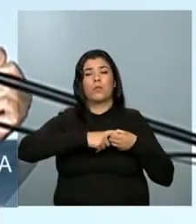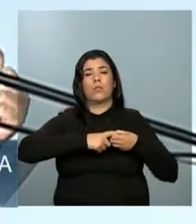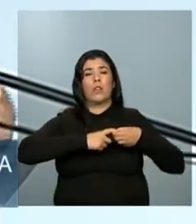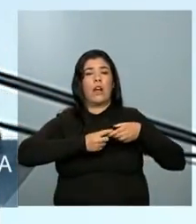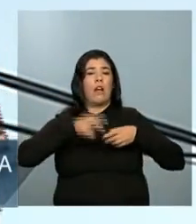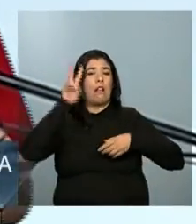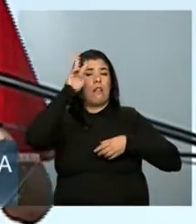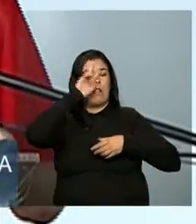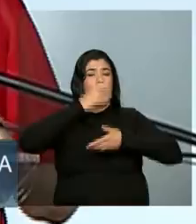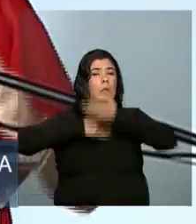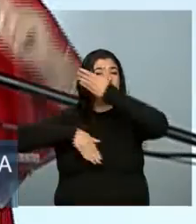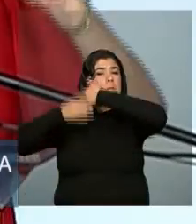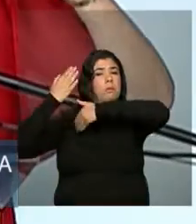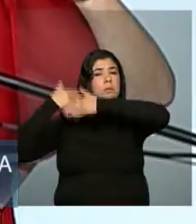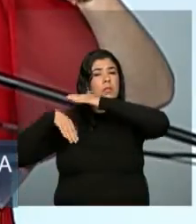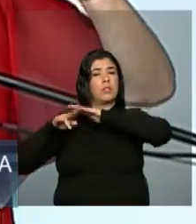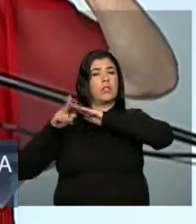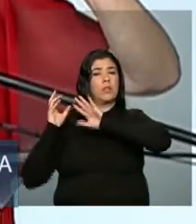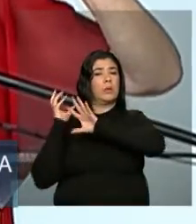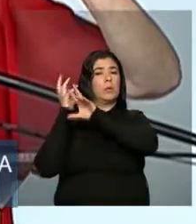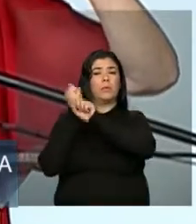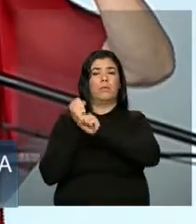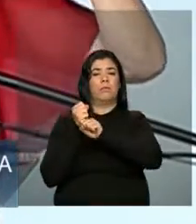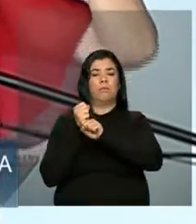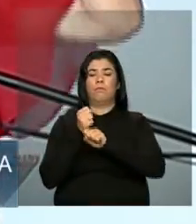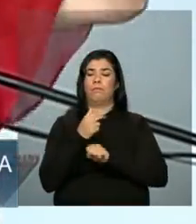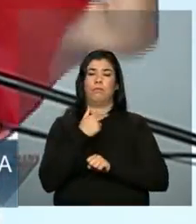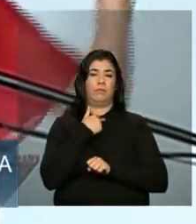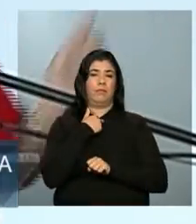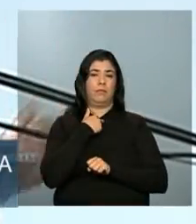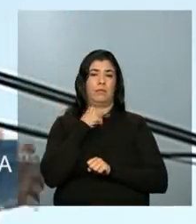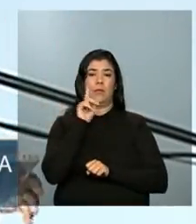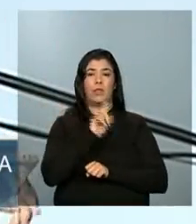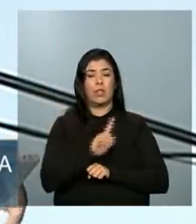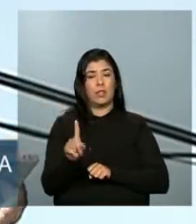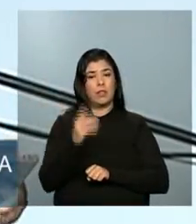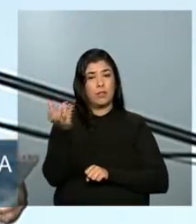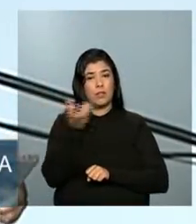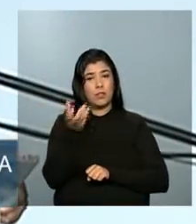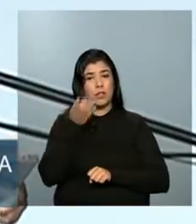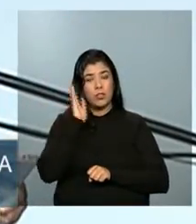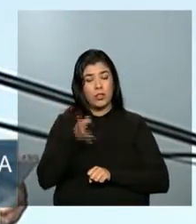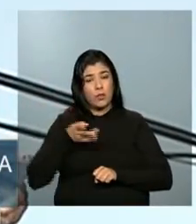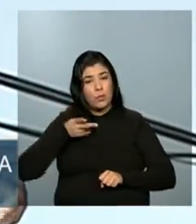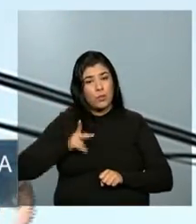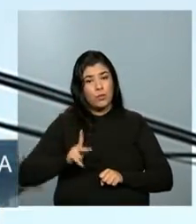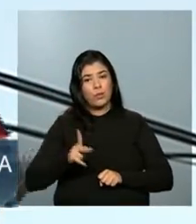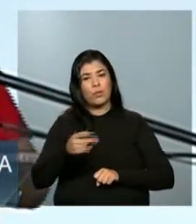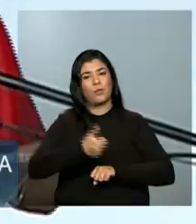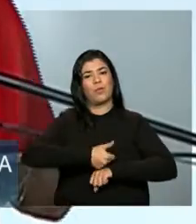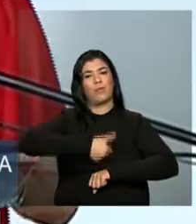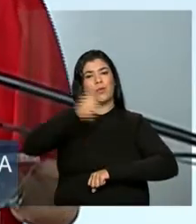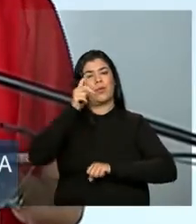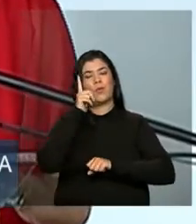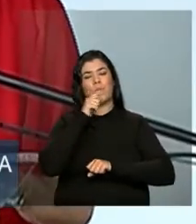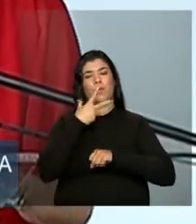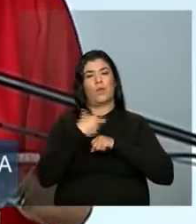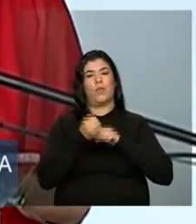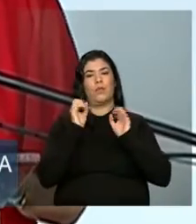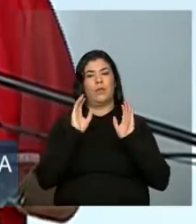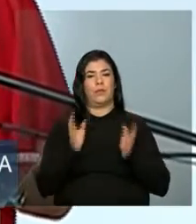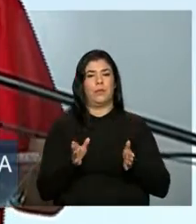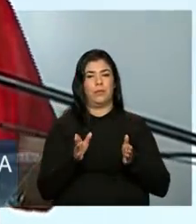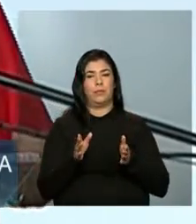outro momento. Não, nós queremos melhorar ainda mais o que nós já conquistamos. Por isso,